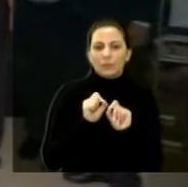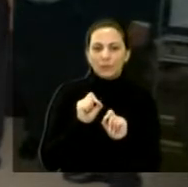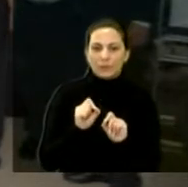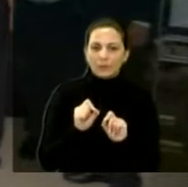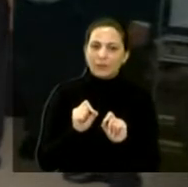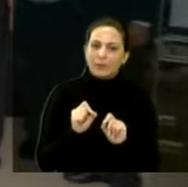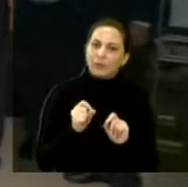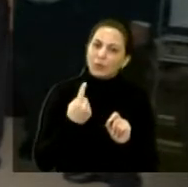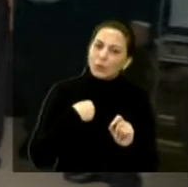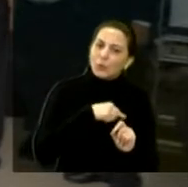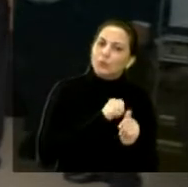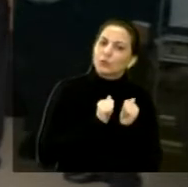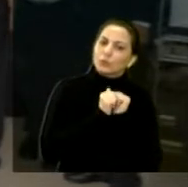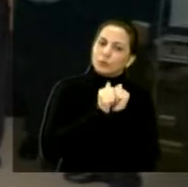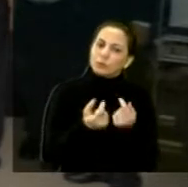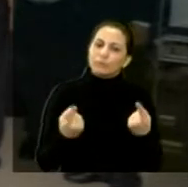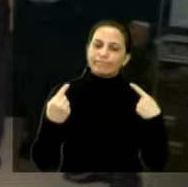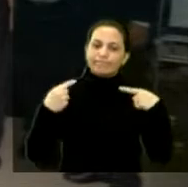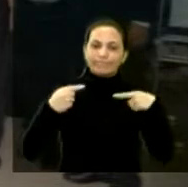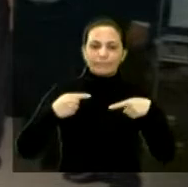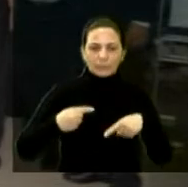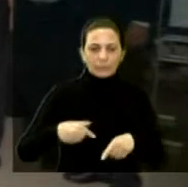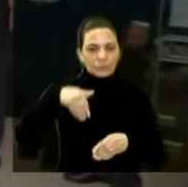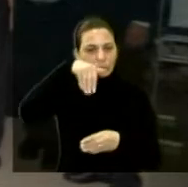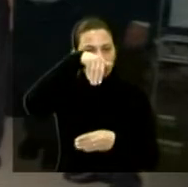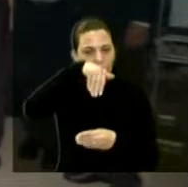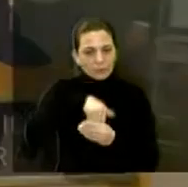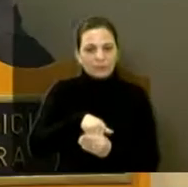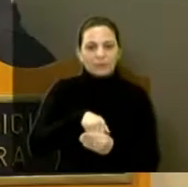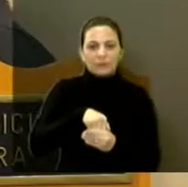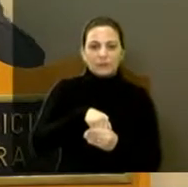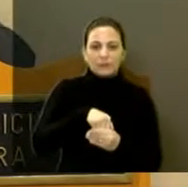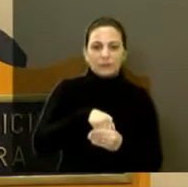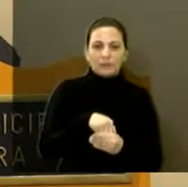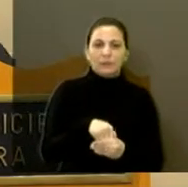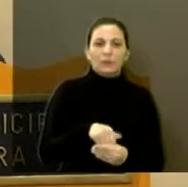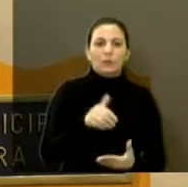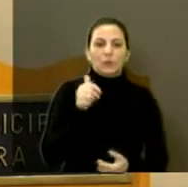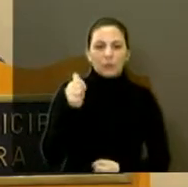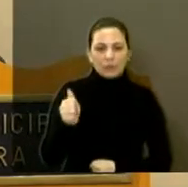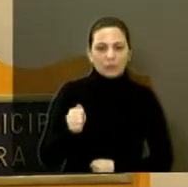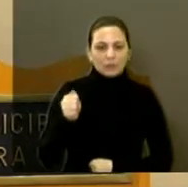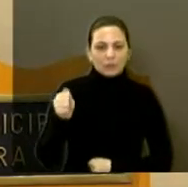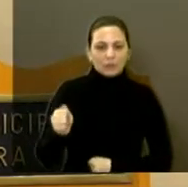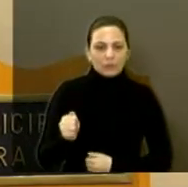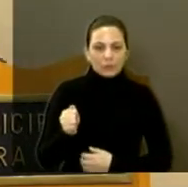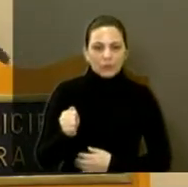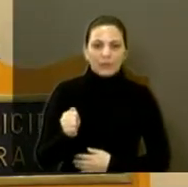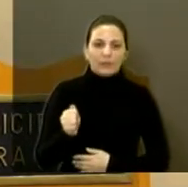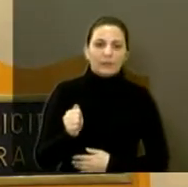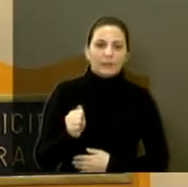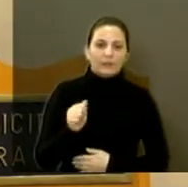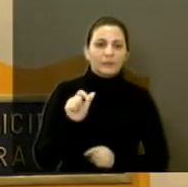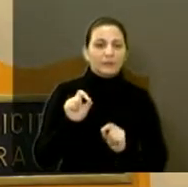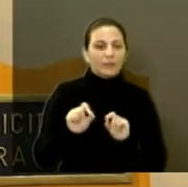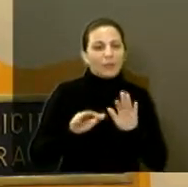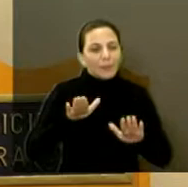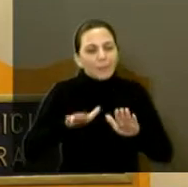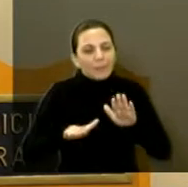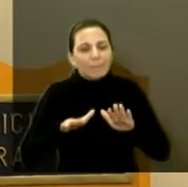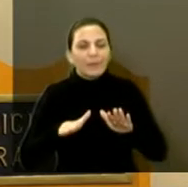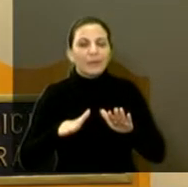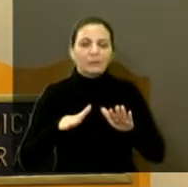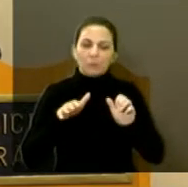estaremos aí disputando a eleição por Araraquara. Talvez uma cidade